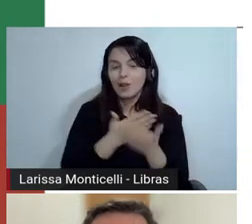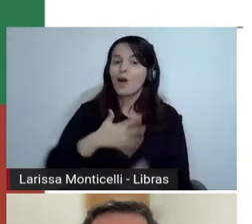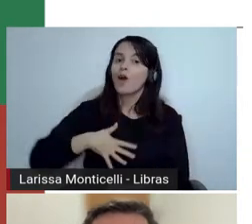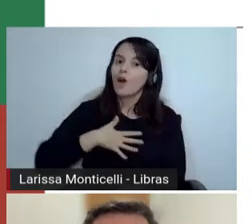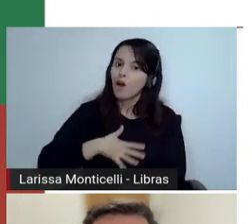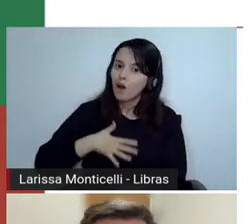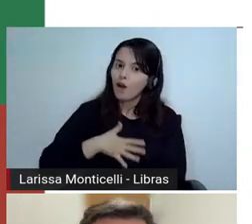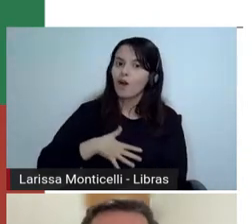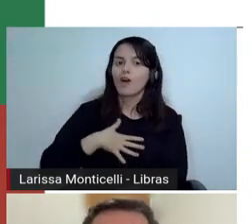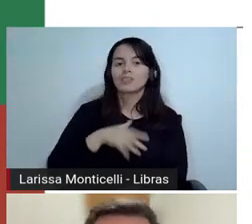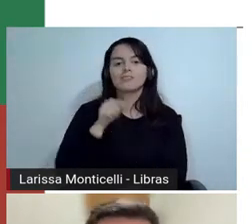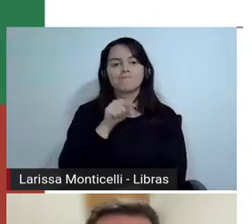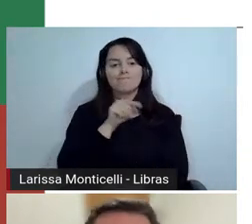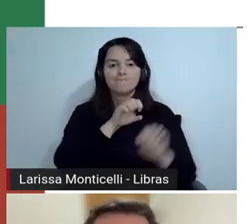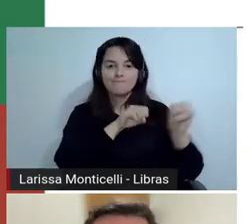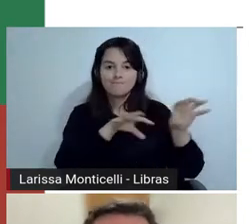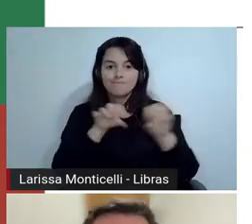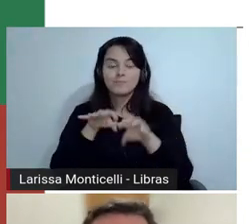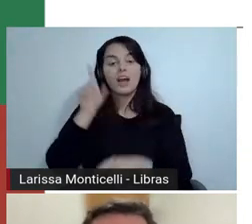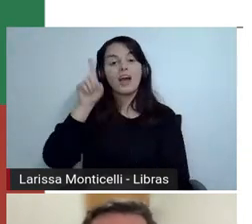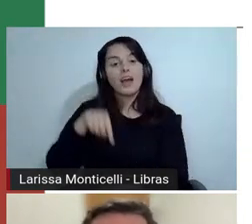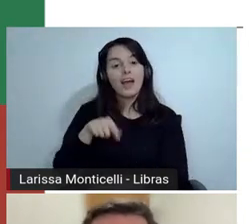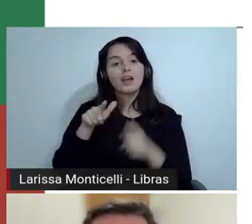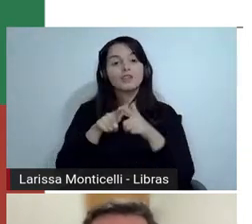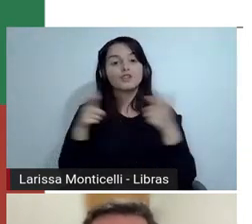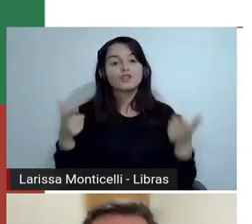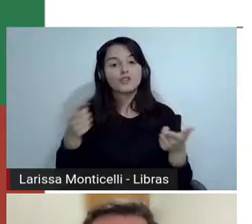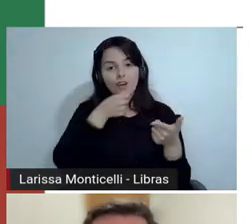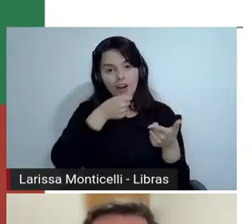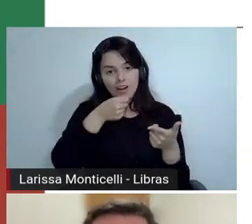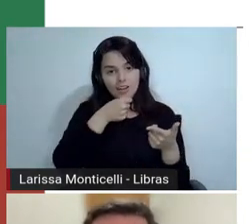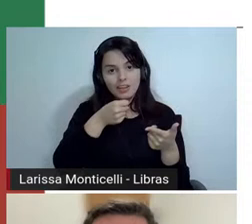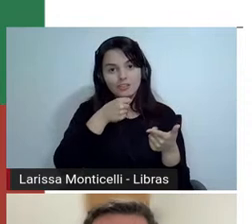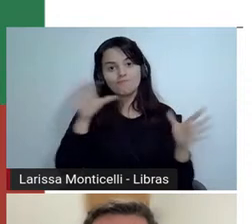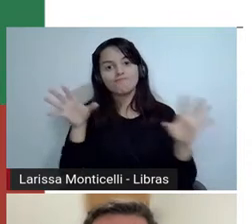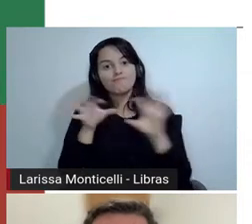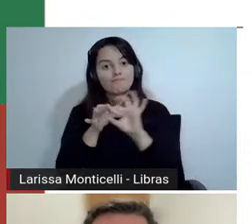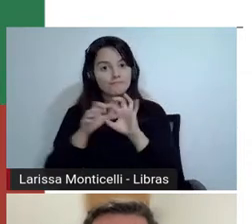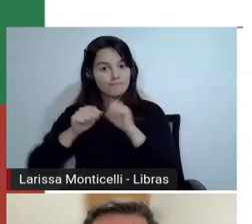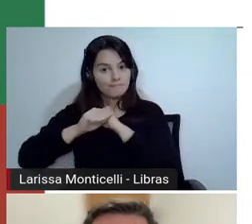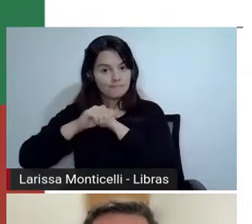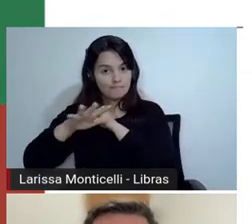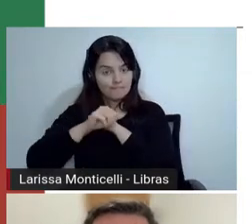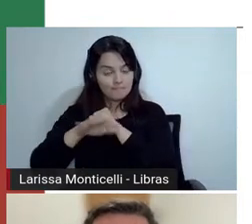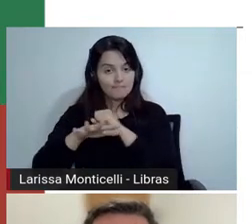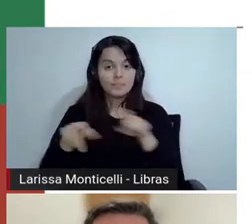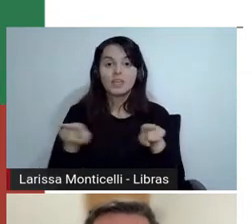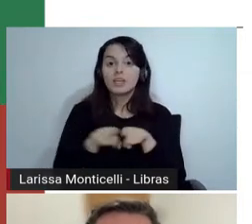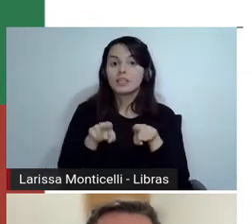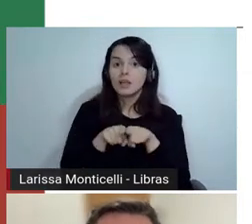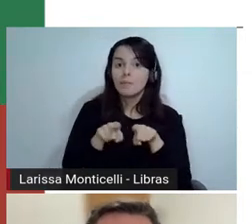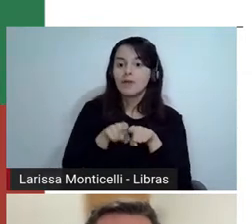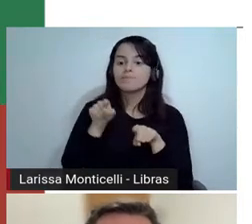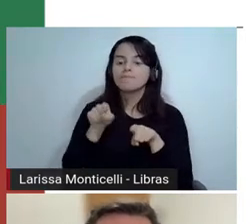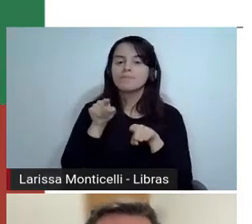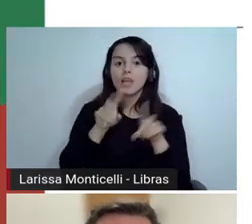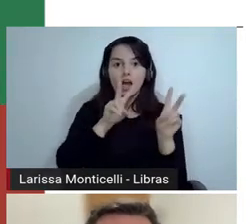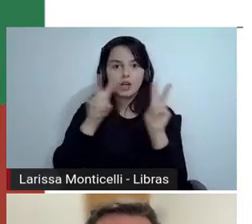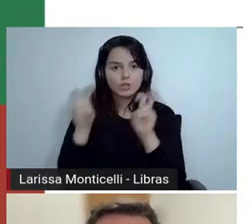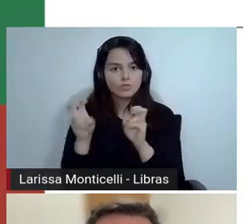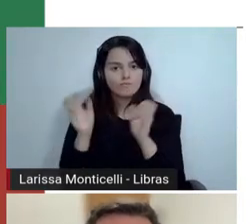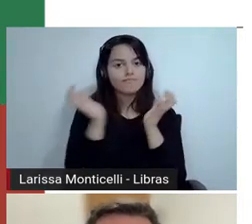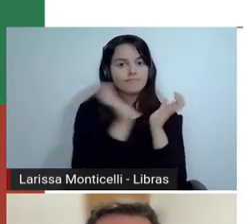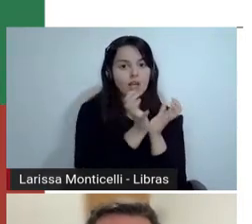jornalístico midiático. E, para falar nesse campo, nós trouxemos dois gêneros que são muito,